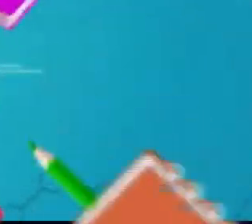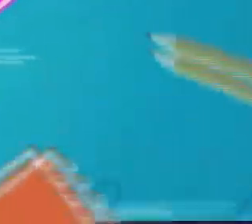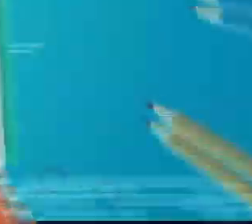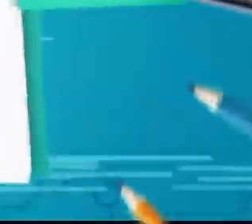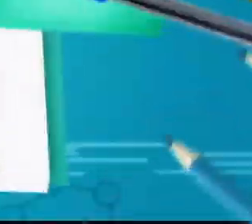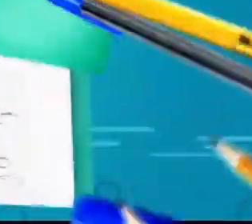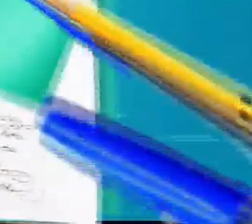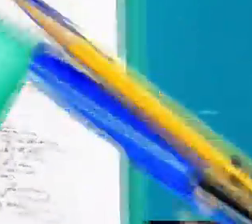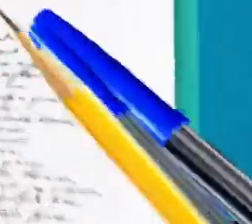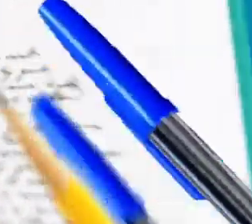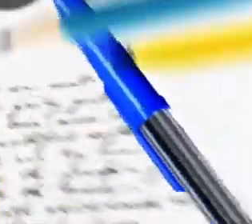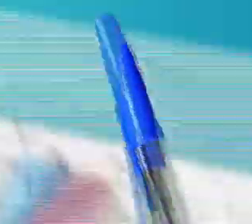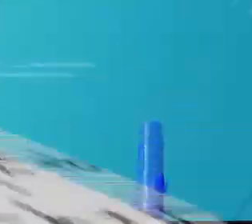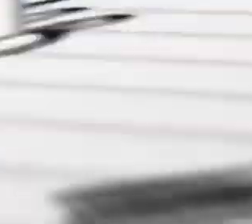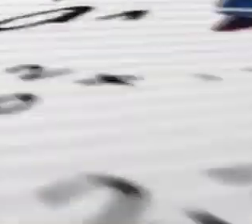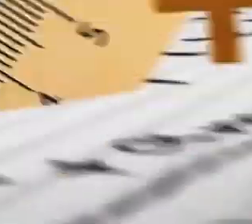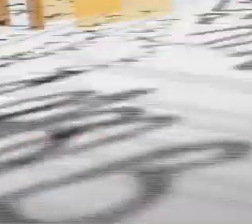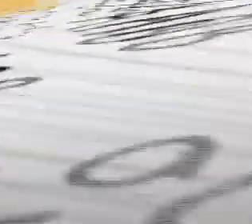Agradeço a presença